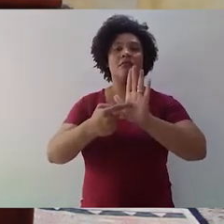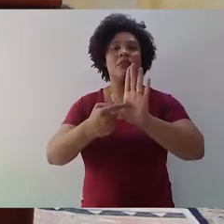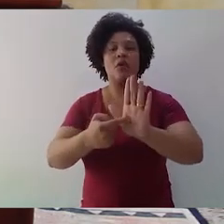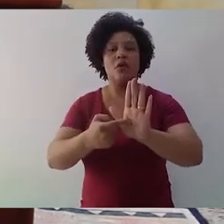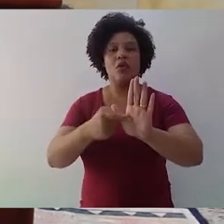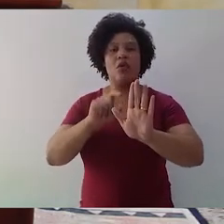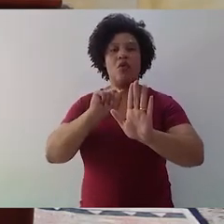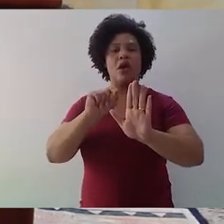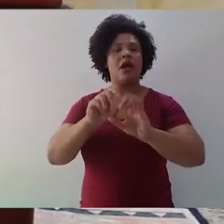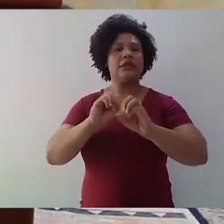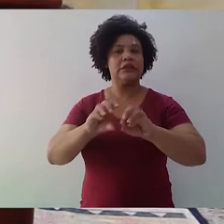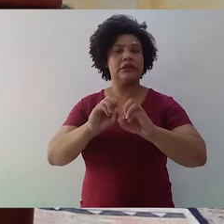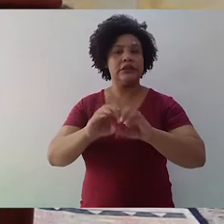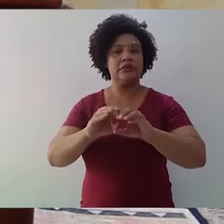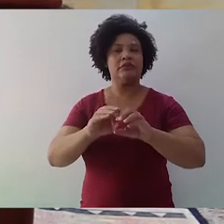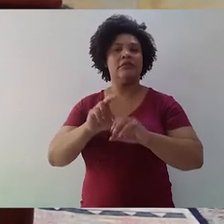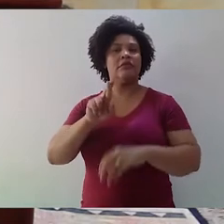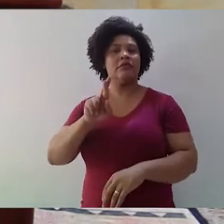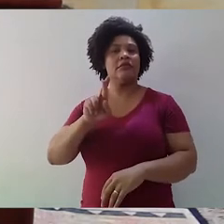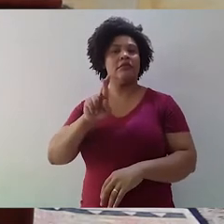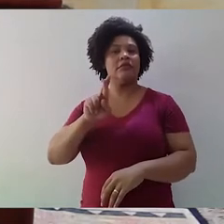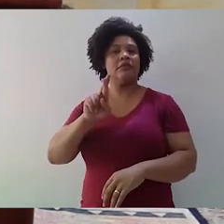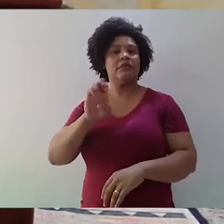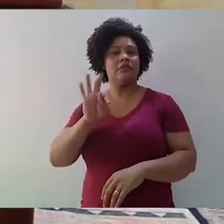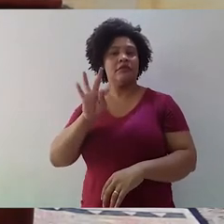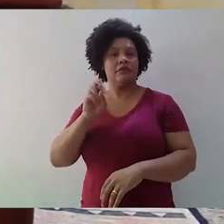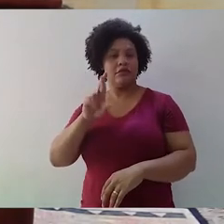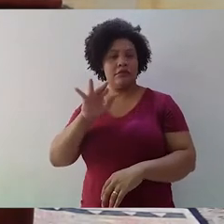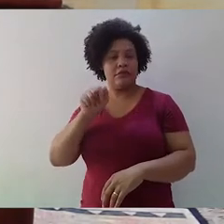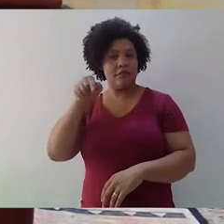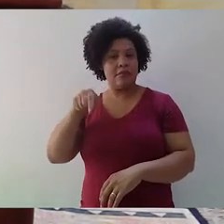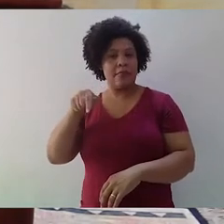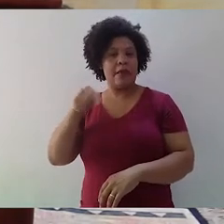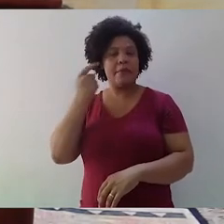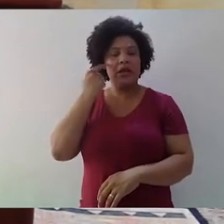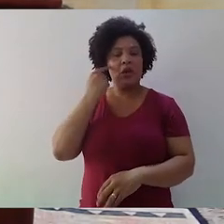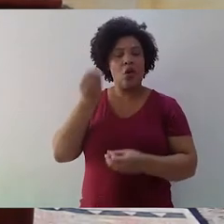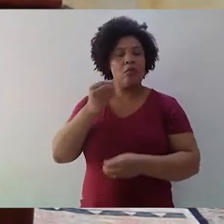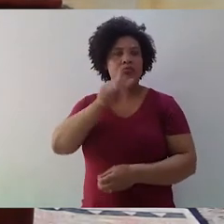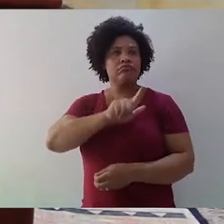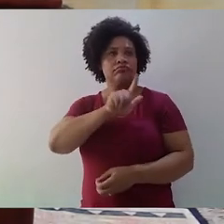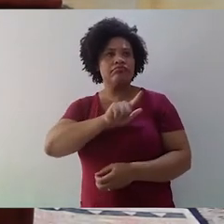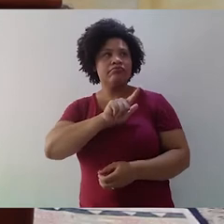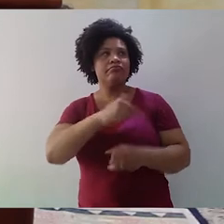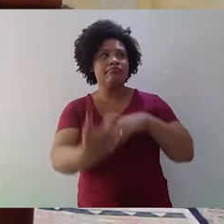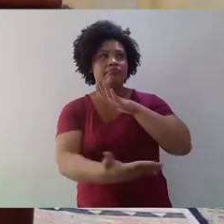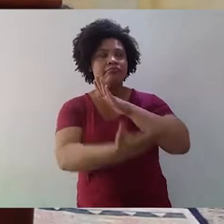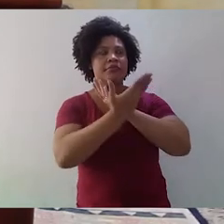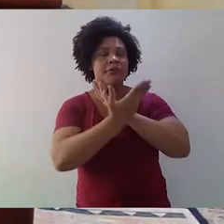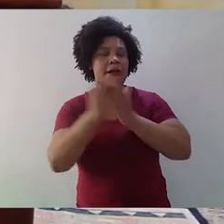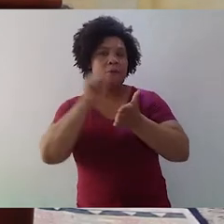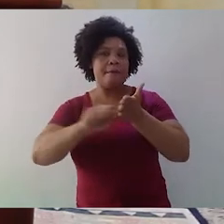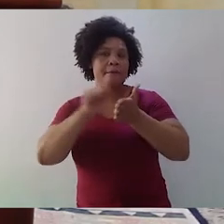que as lições da retórica podem, independentemente da maneira como a gente vê a literatura, nos ajudar a produzir